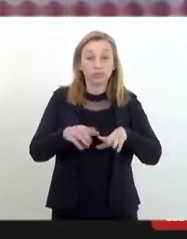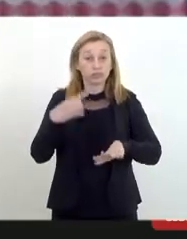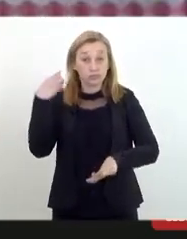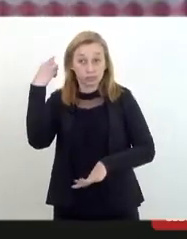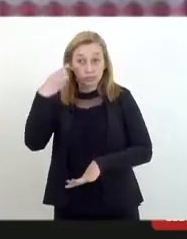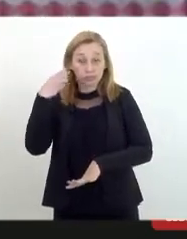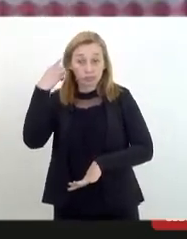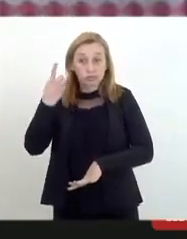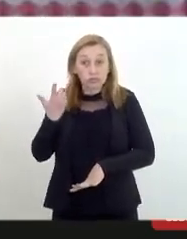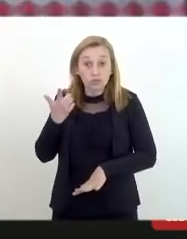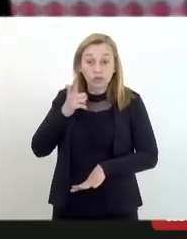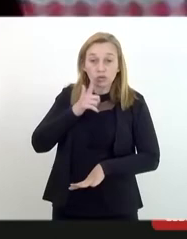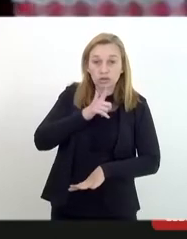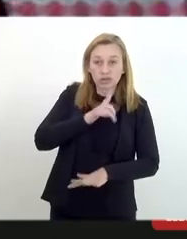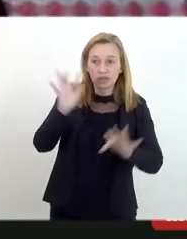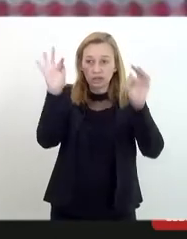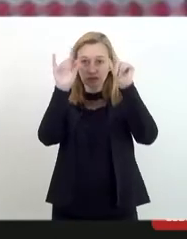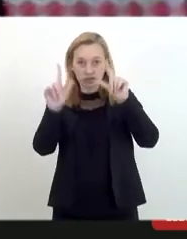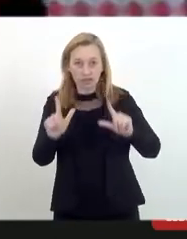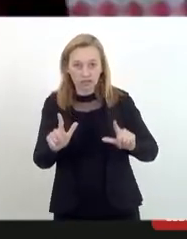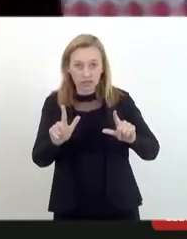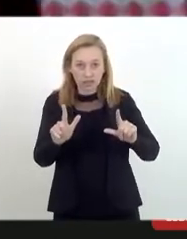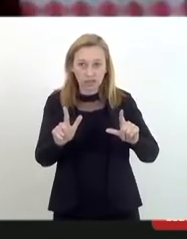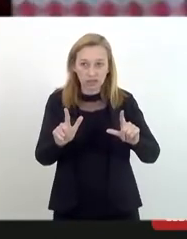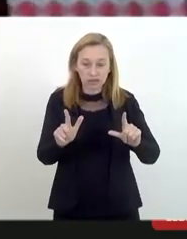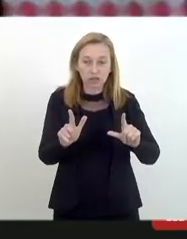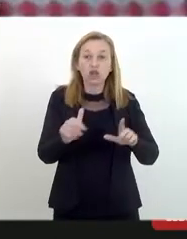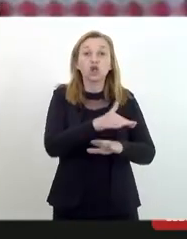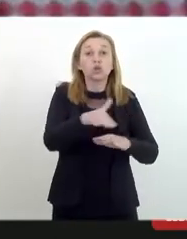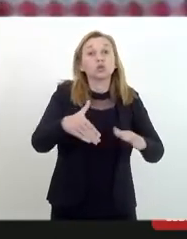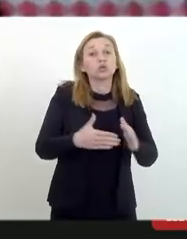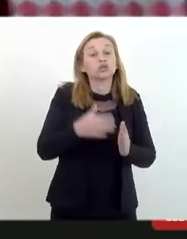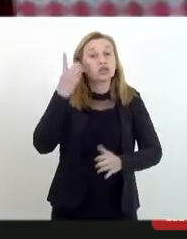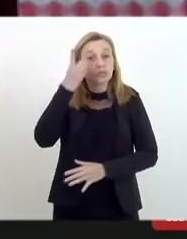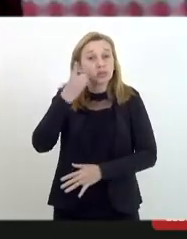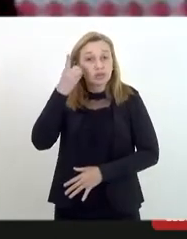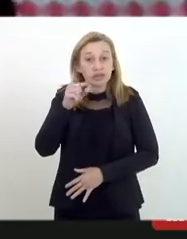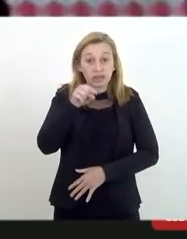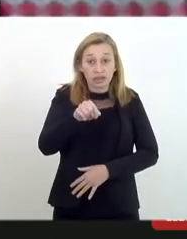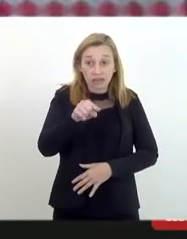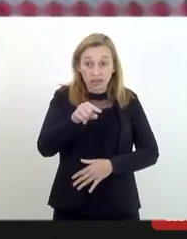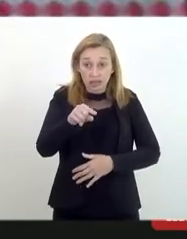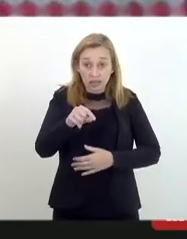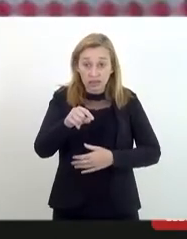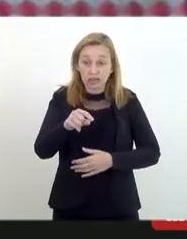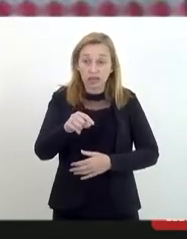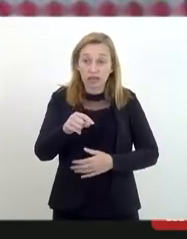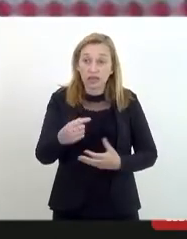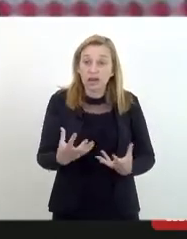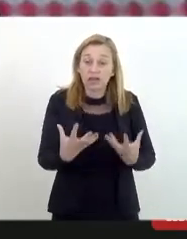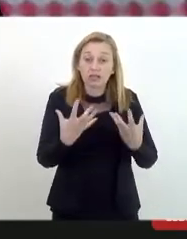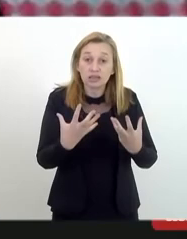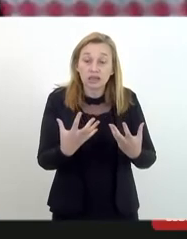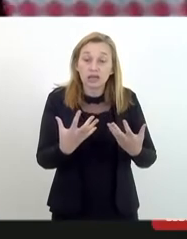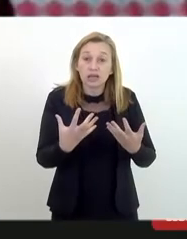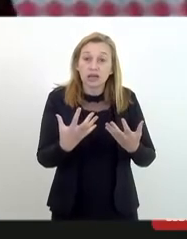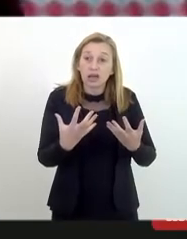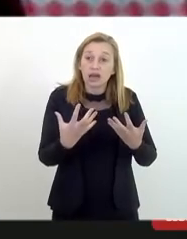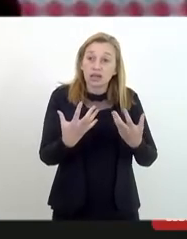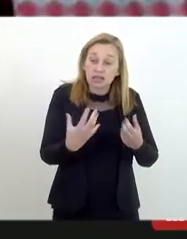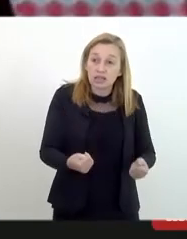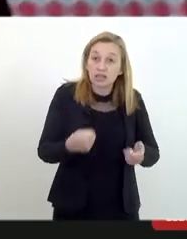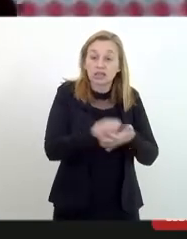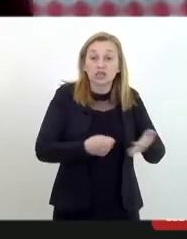muito inspirados e aqui todos os deputados que abraçam essa essa luta porque